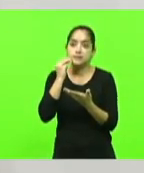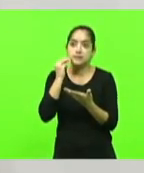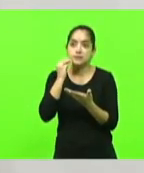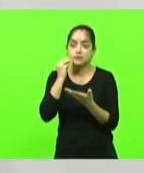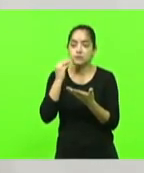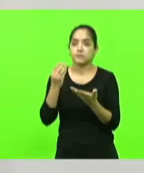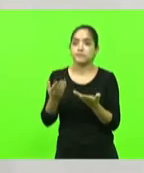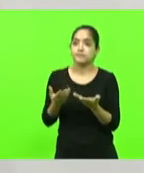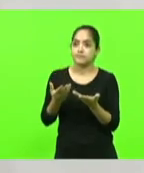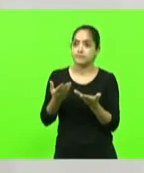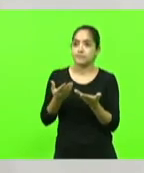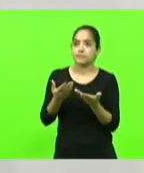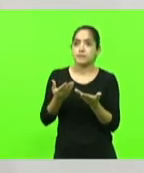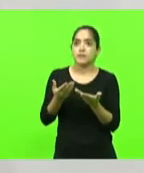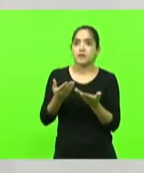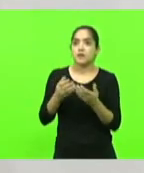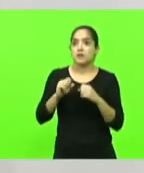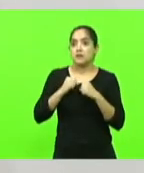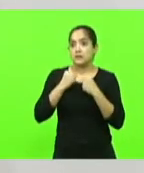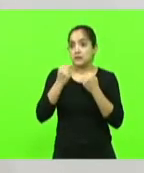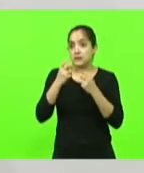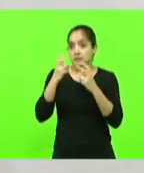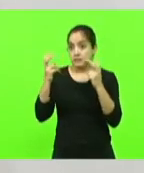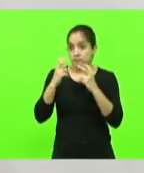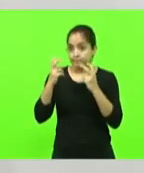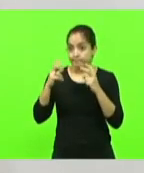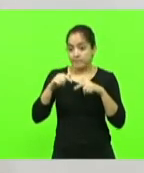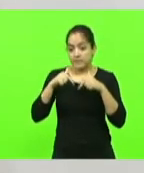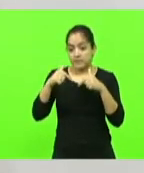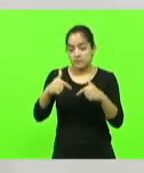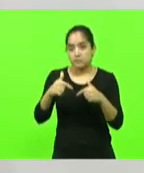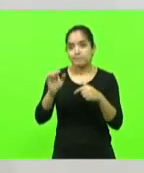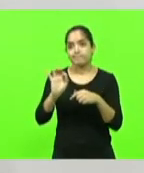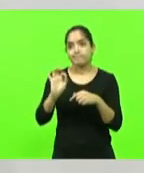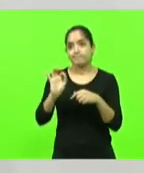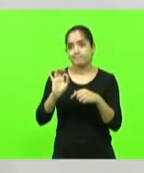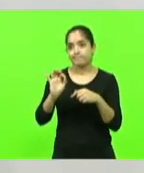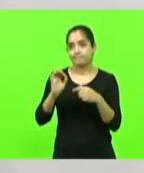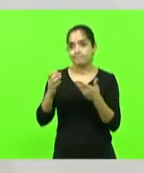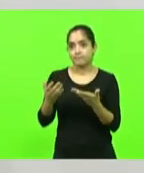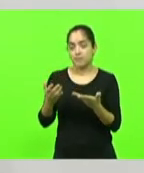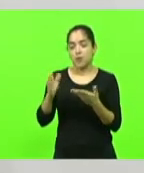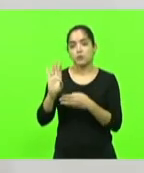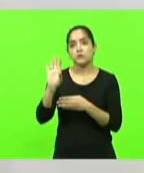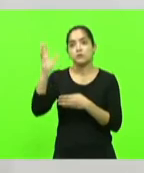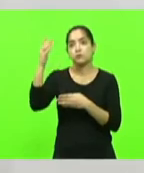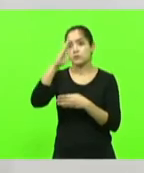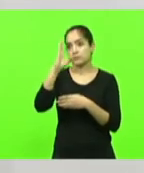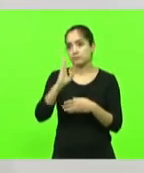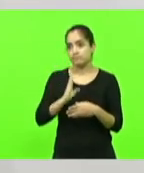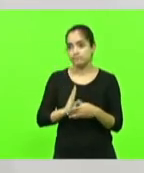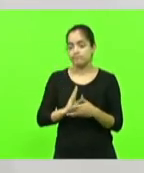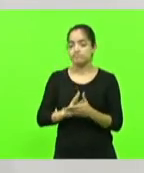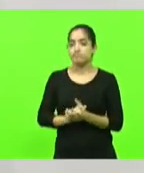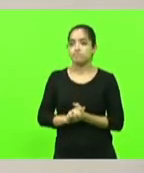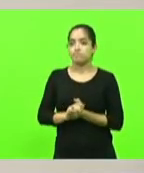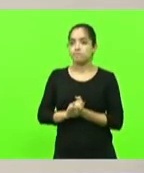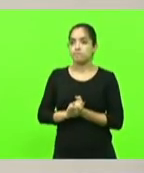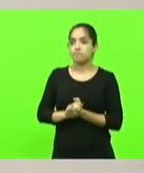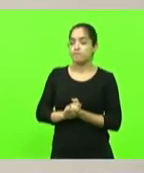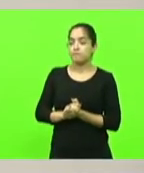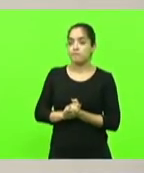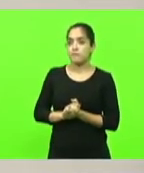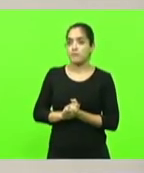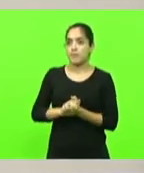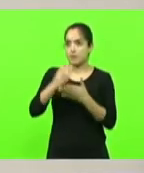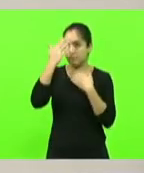porco não tem como é muito grito e pouca lã é mais ou menos o que está acontecendo hoje no Brasil obrigado presidente obrigado